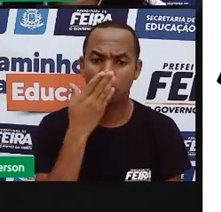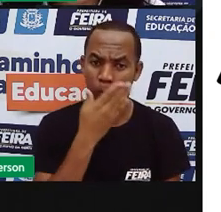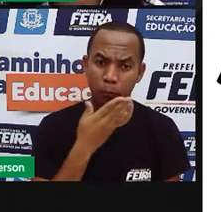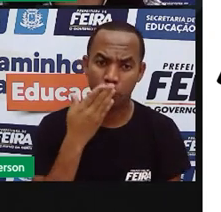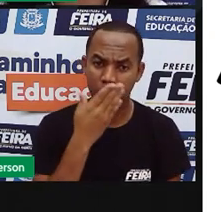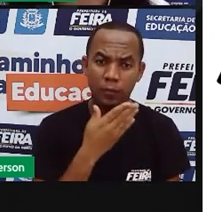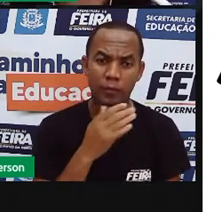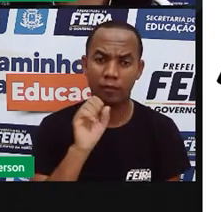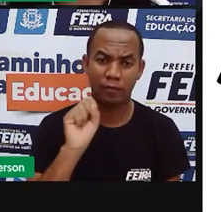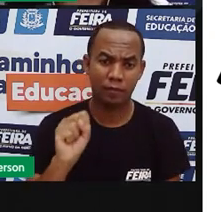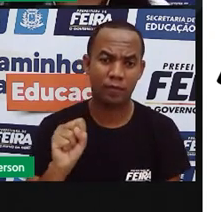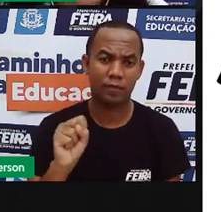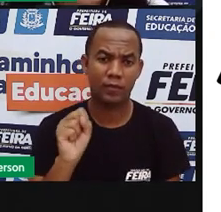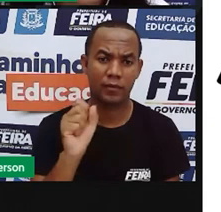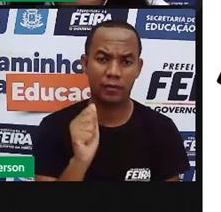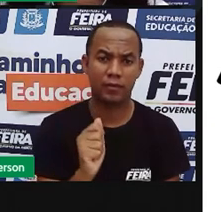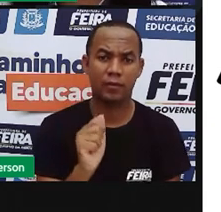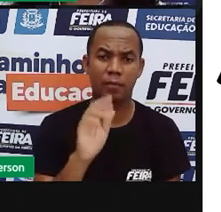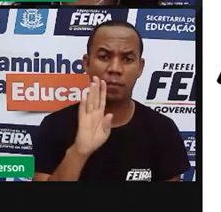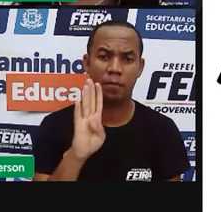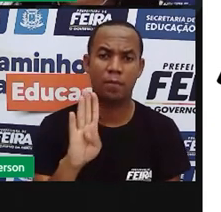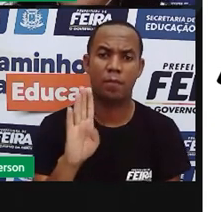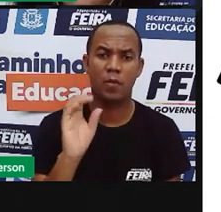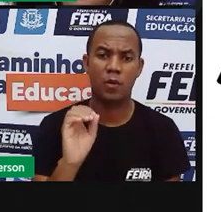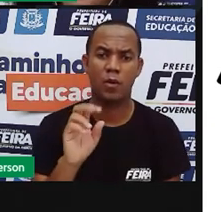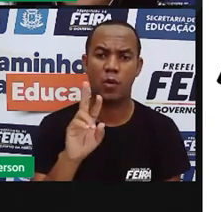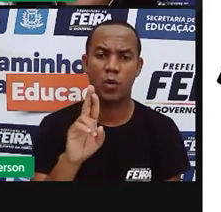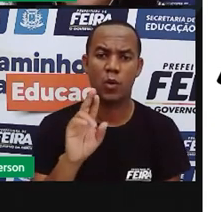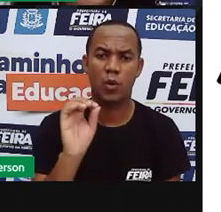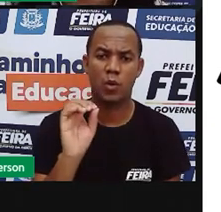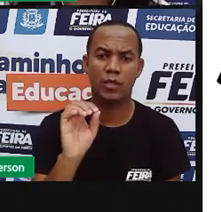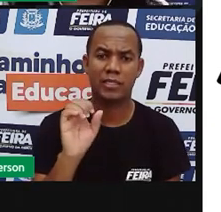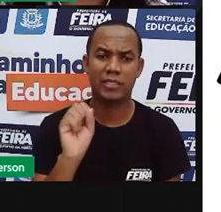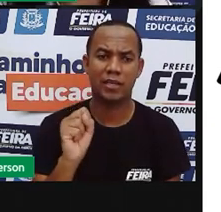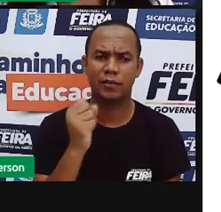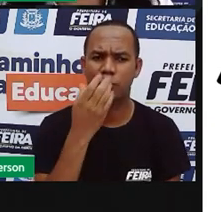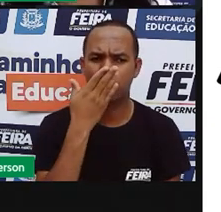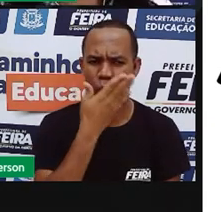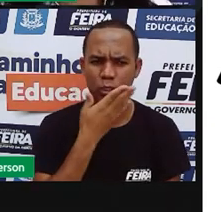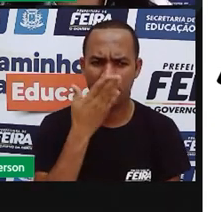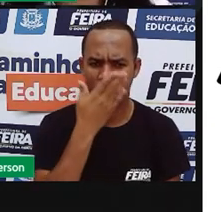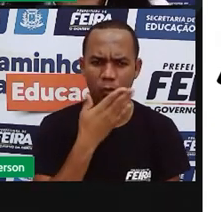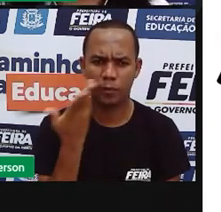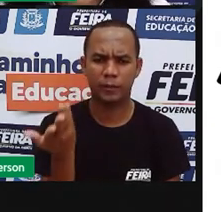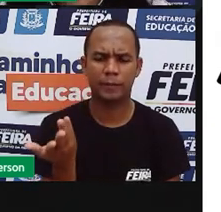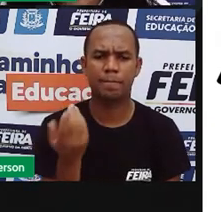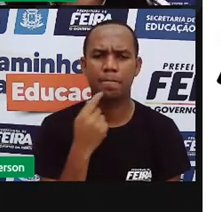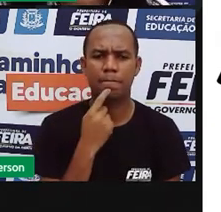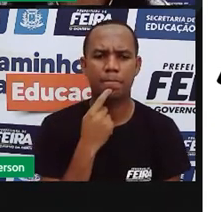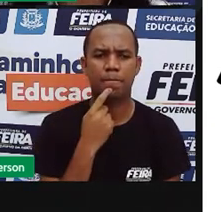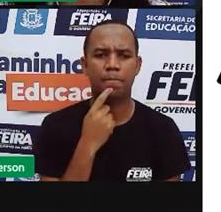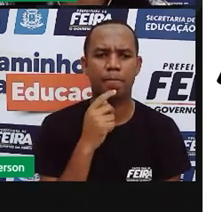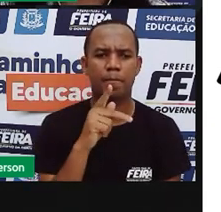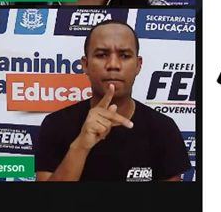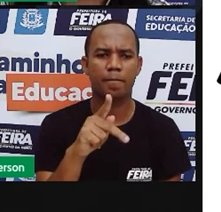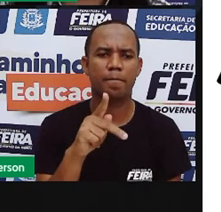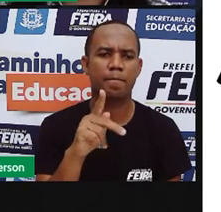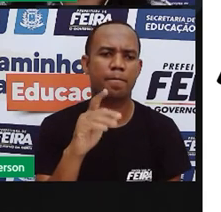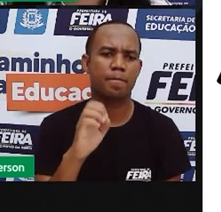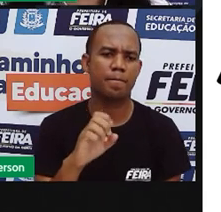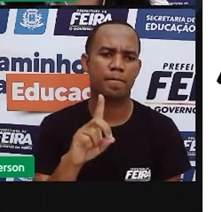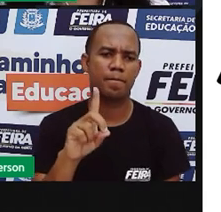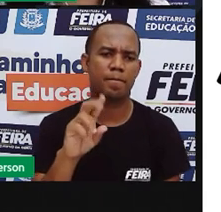significado. De deliciosa e de gostosa. Pedro ficou calmo. Vamos ver?